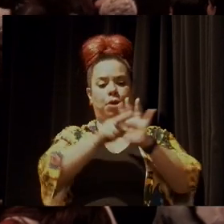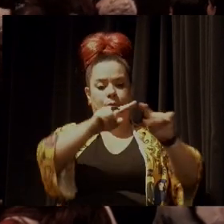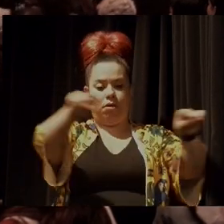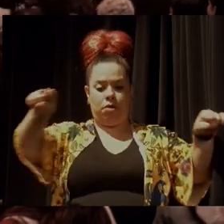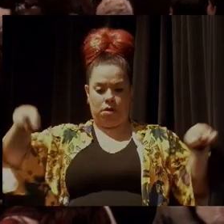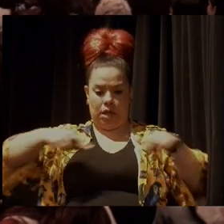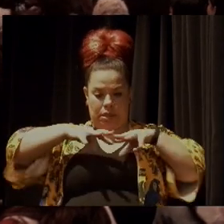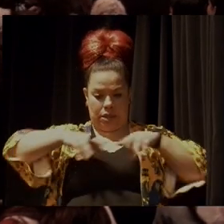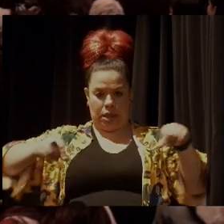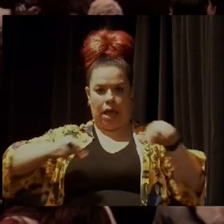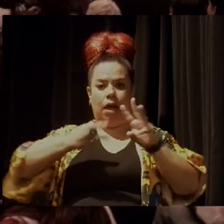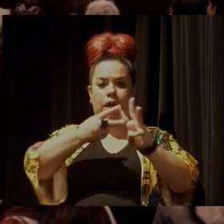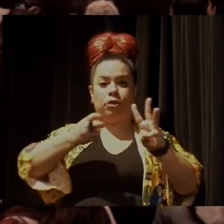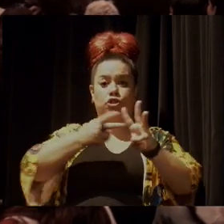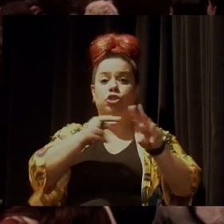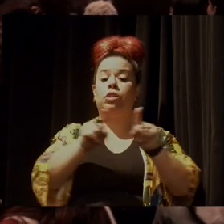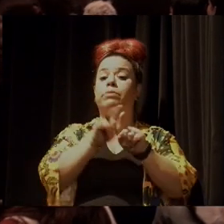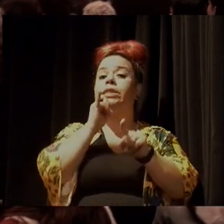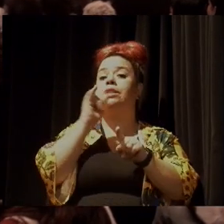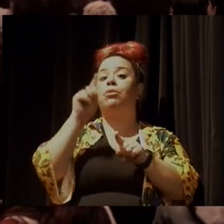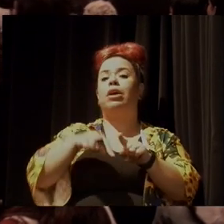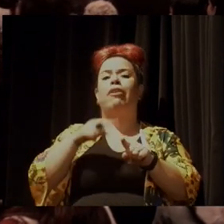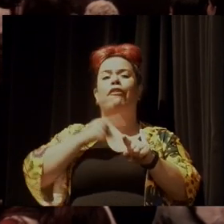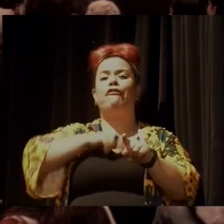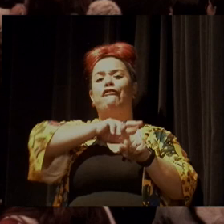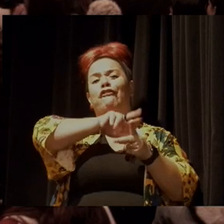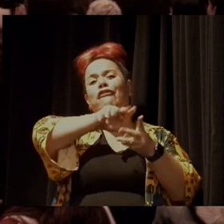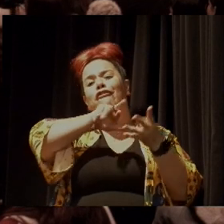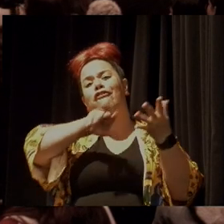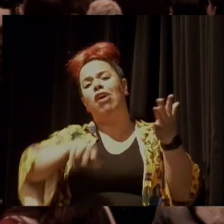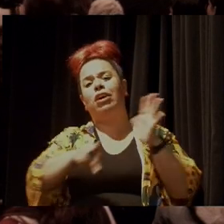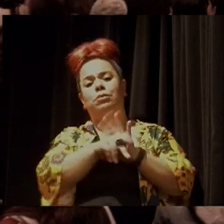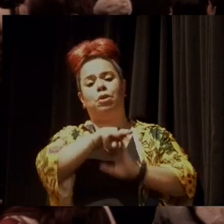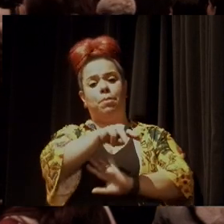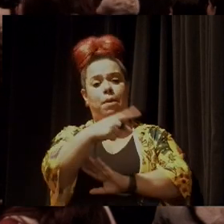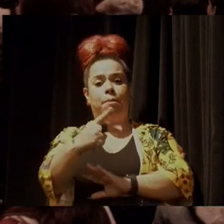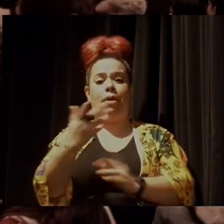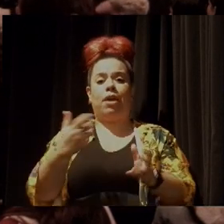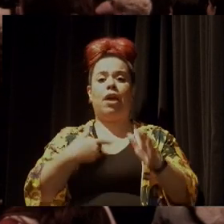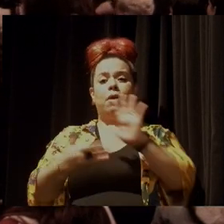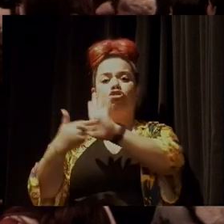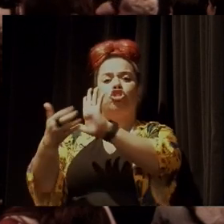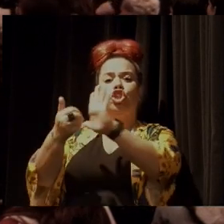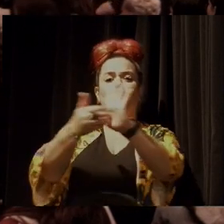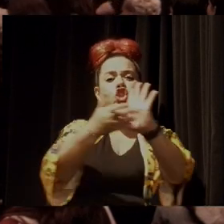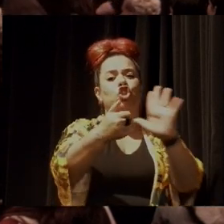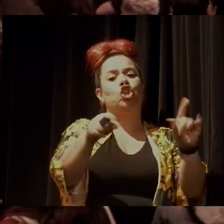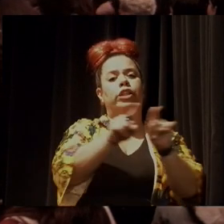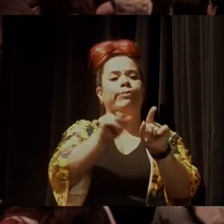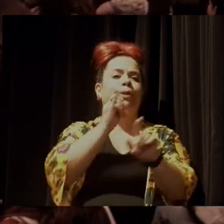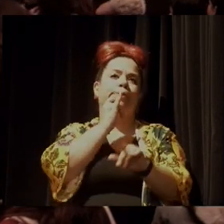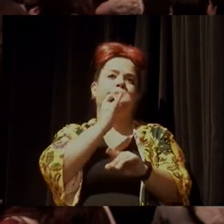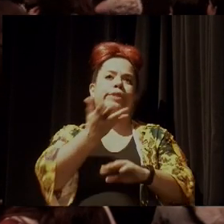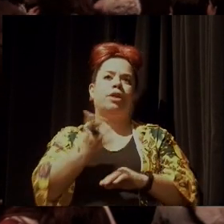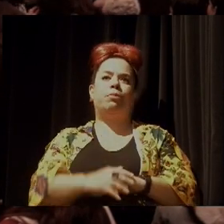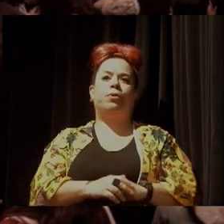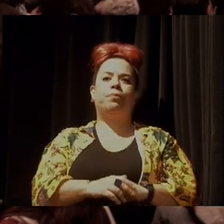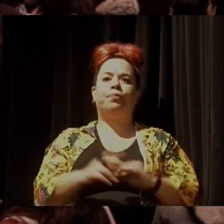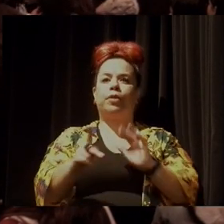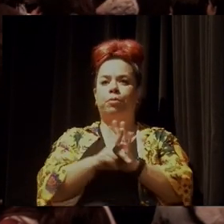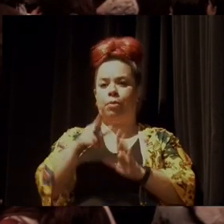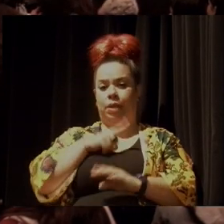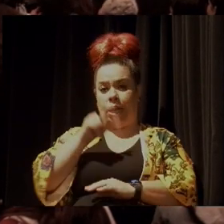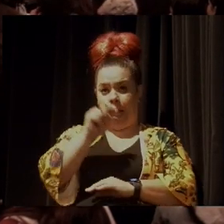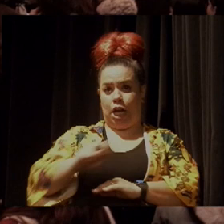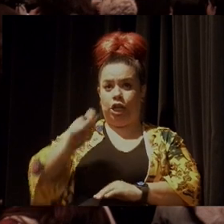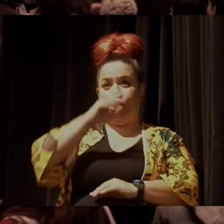e é uma série também de MP que pretende esvaziar o Ministério, tirando a questão da Agência Nacional das